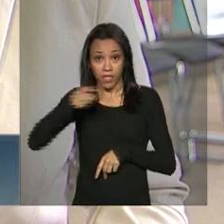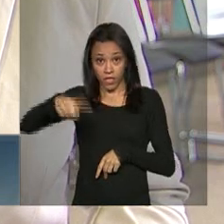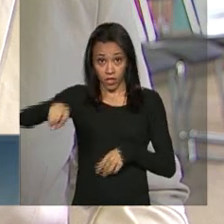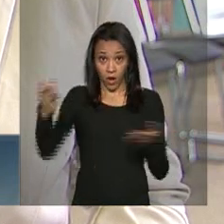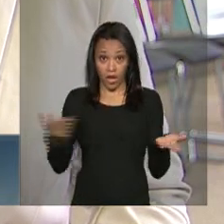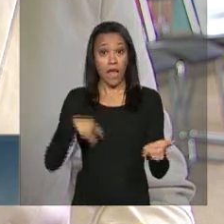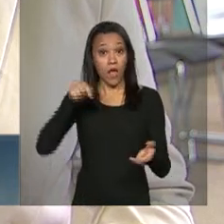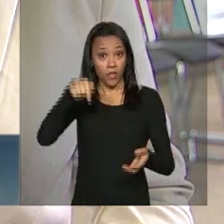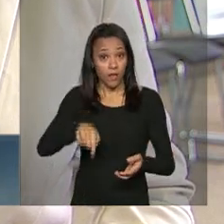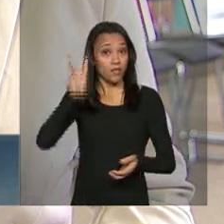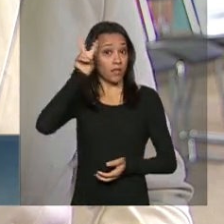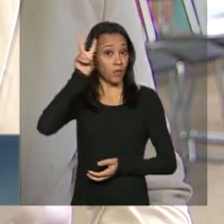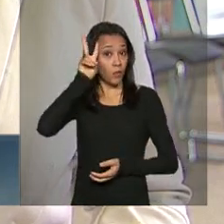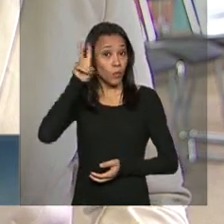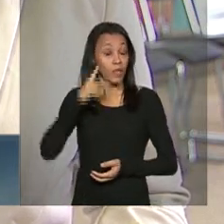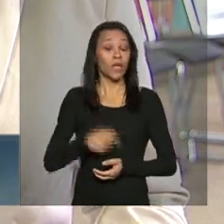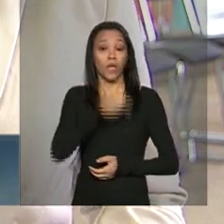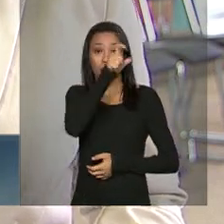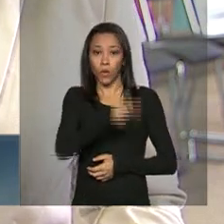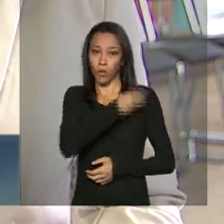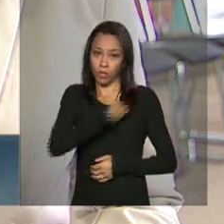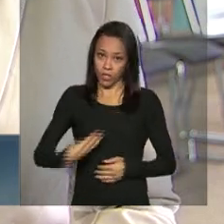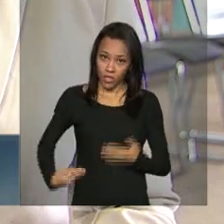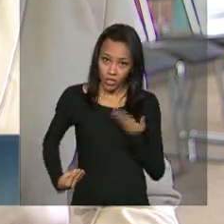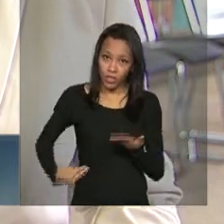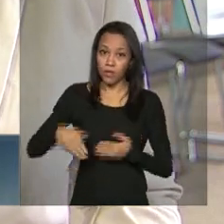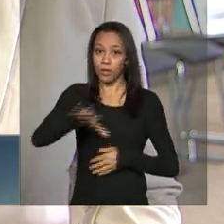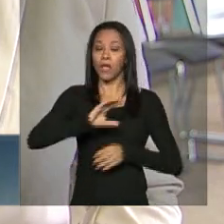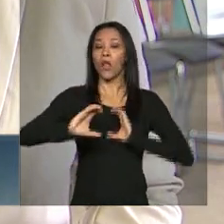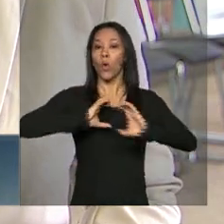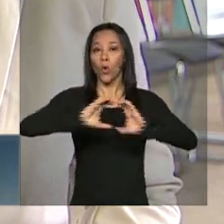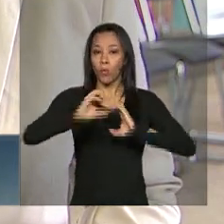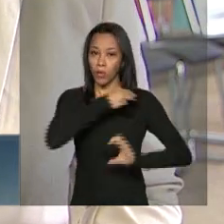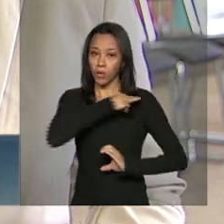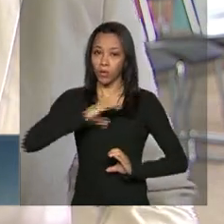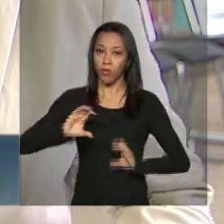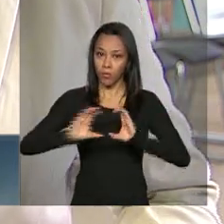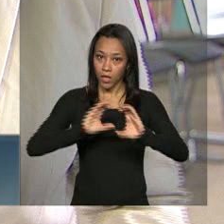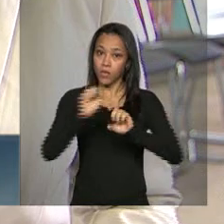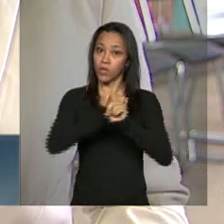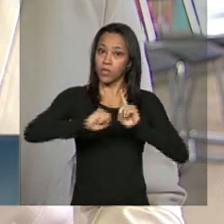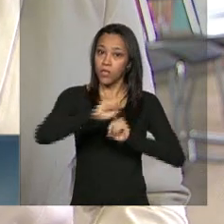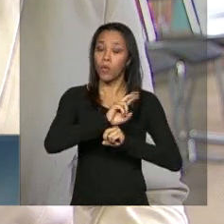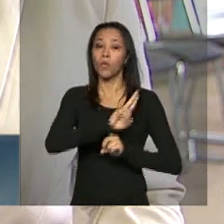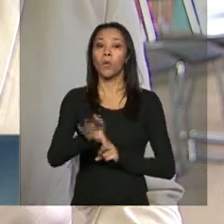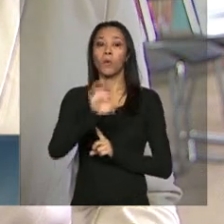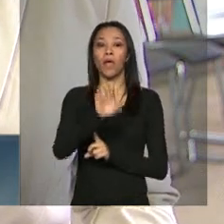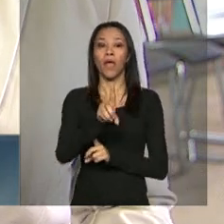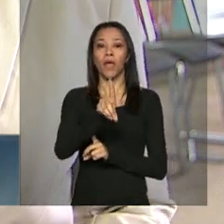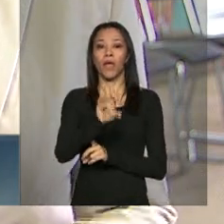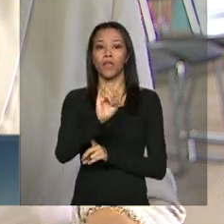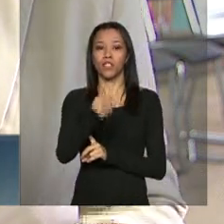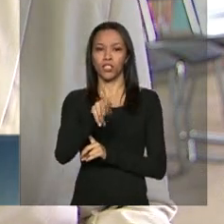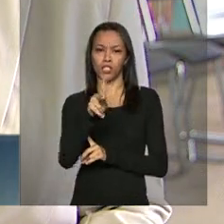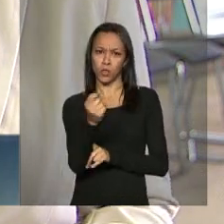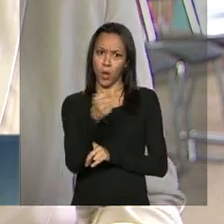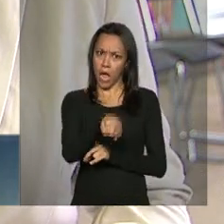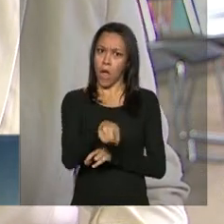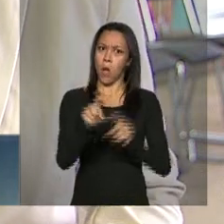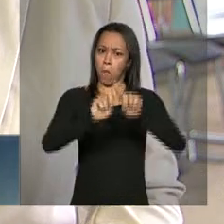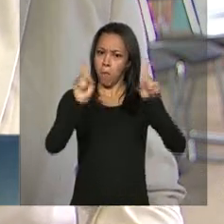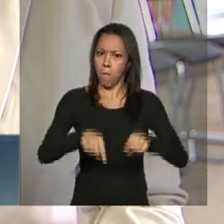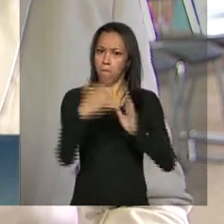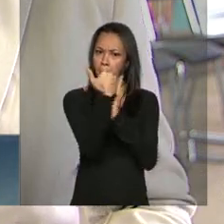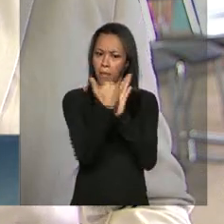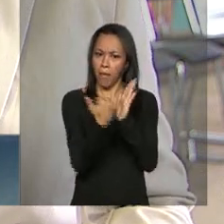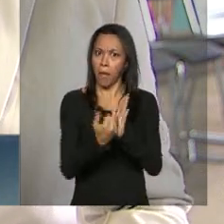nesta segunda-feira, o ministro da Secretaria de Comunicação Social da Presidência da República, Edinho Silva, disse que este é o maior plano de